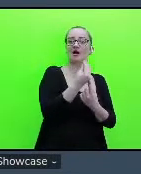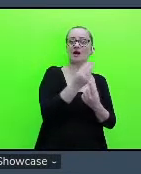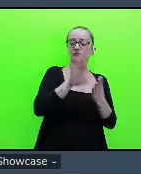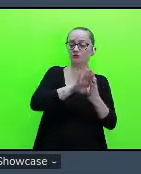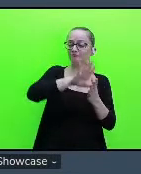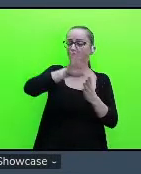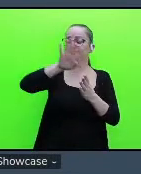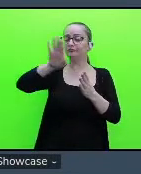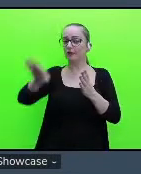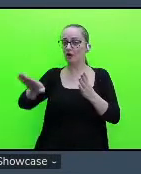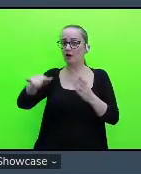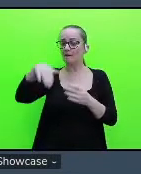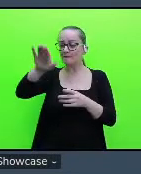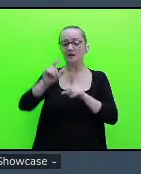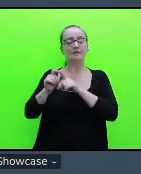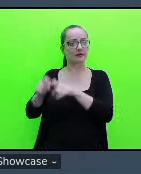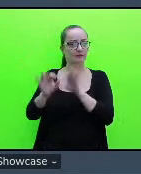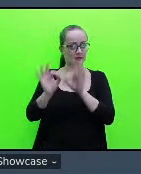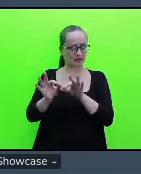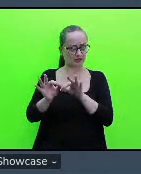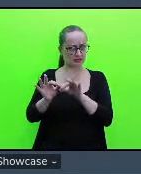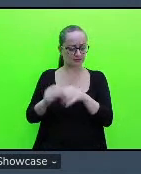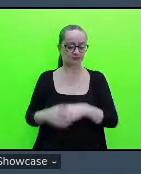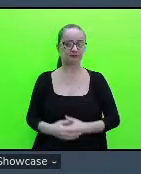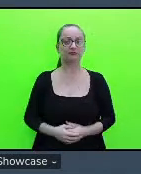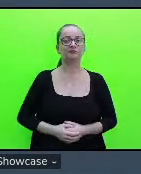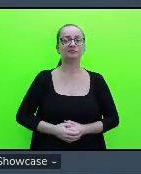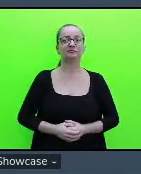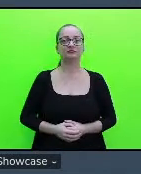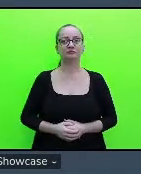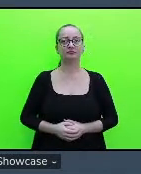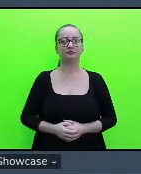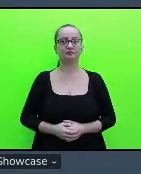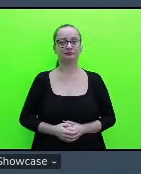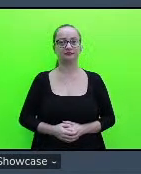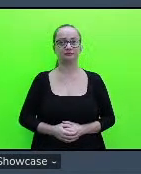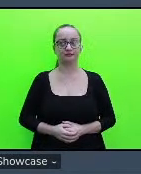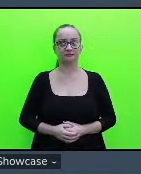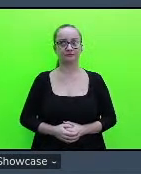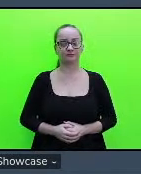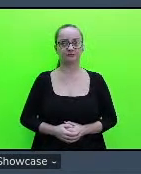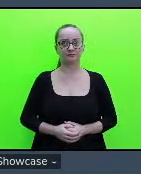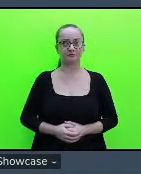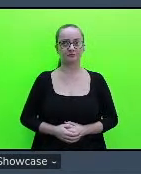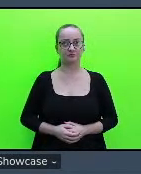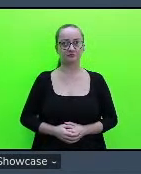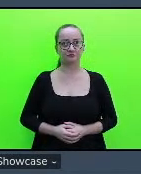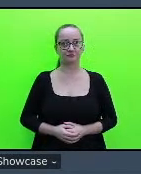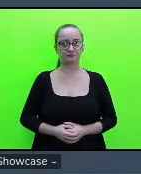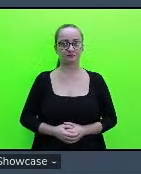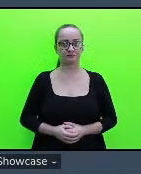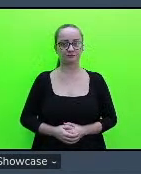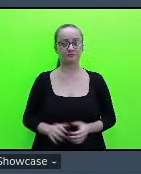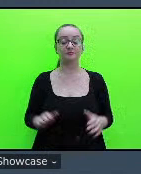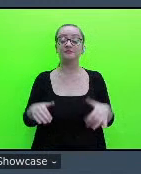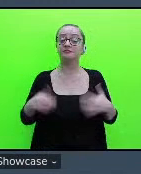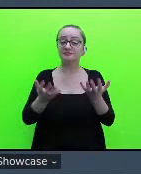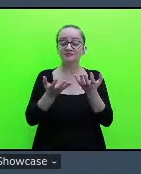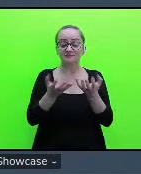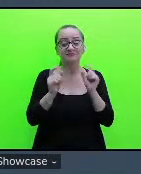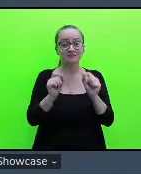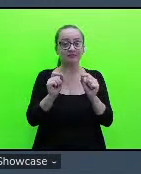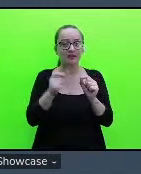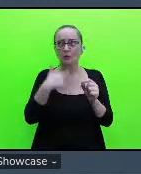mais periférica. Sim, mas pode falar. Eu queria, assim, eu não havia